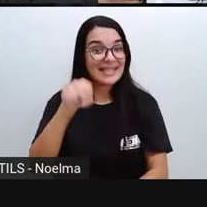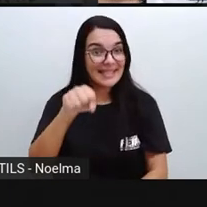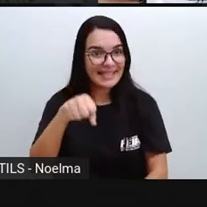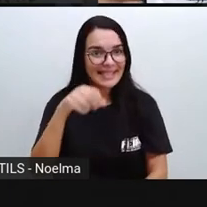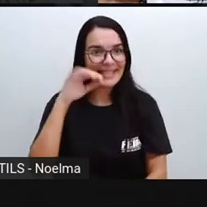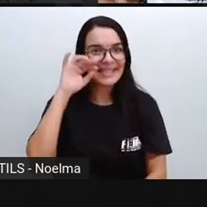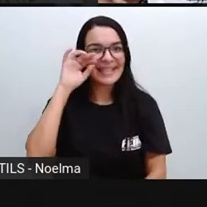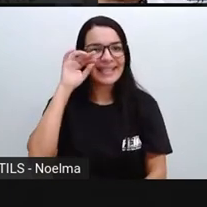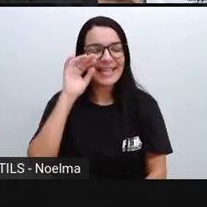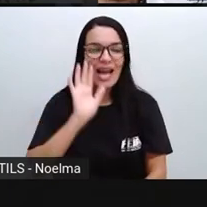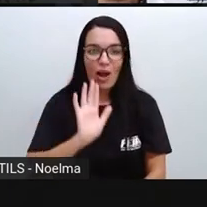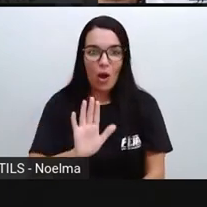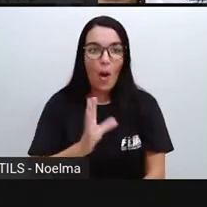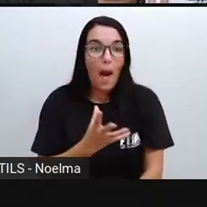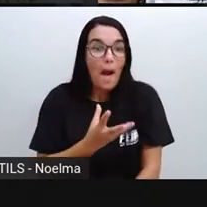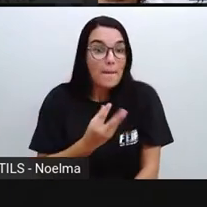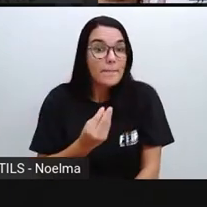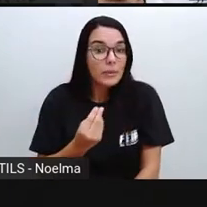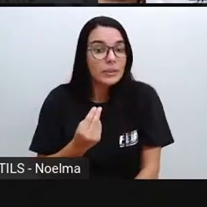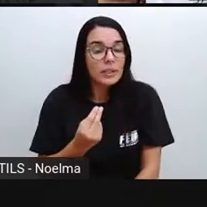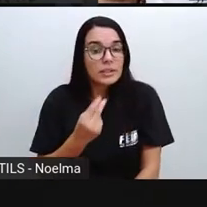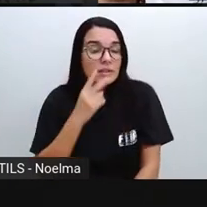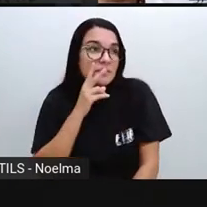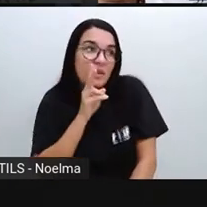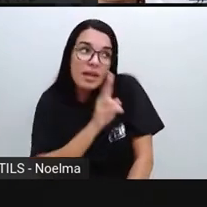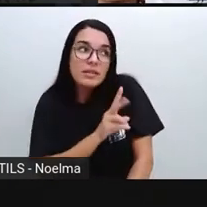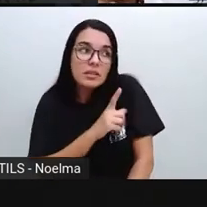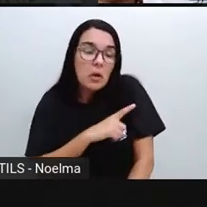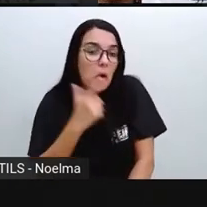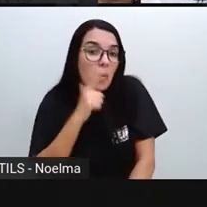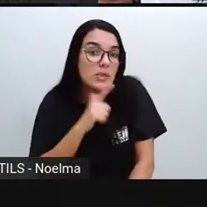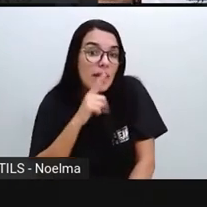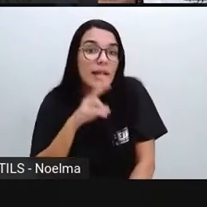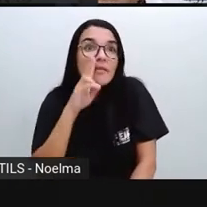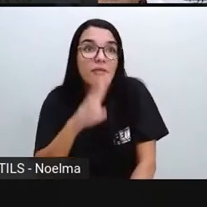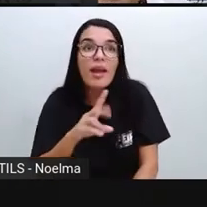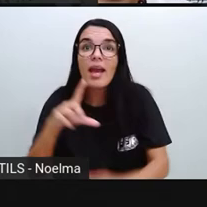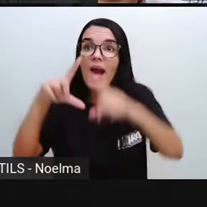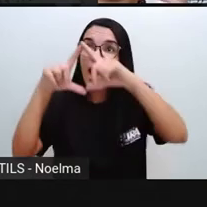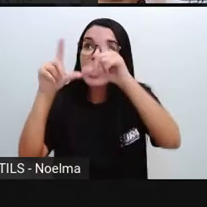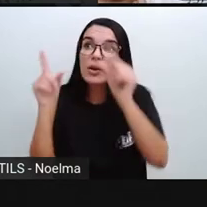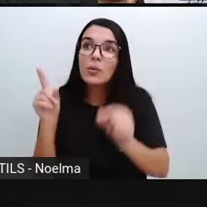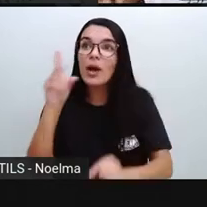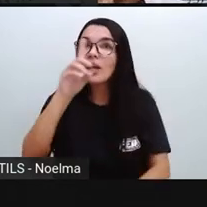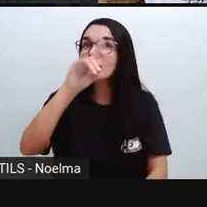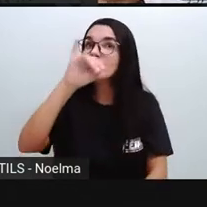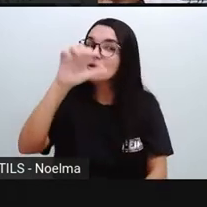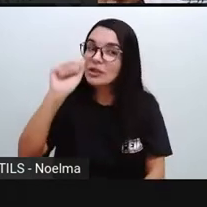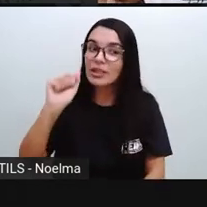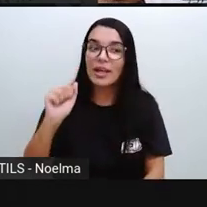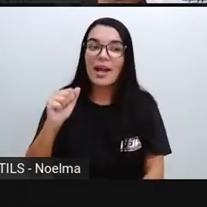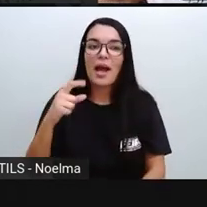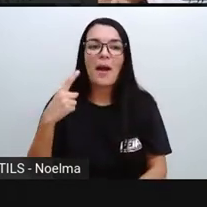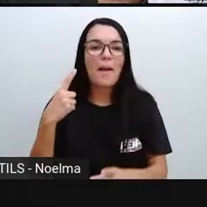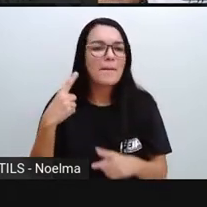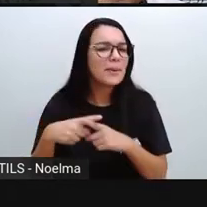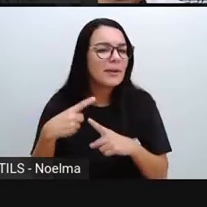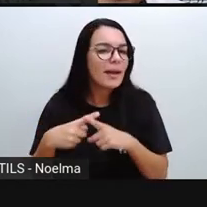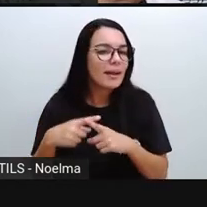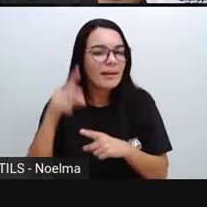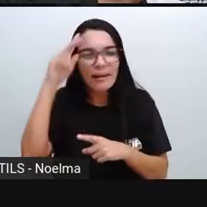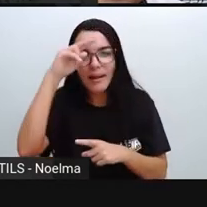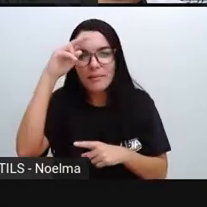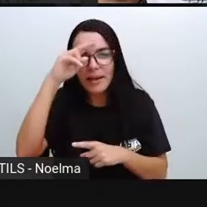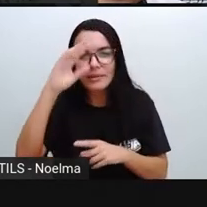né? E muitas vezes a gente consegue, né? Ver a Lua durante o dia. Porque a Proja falou para vocês, né? Que a